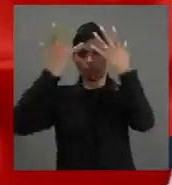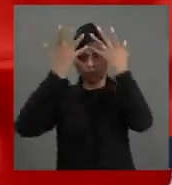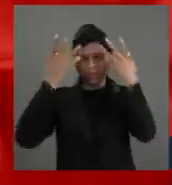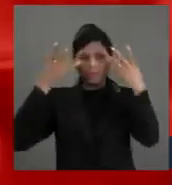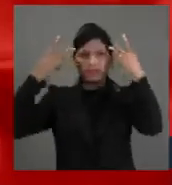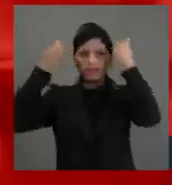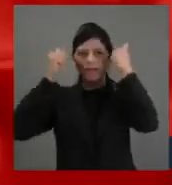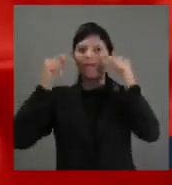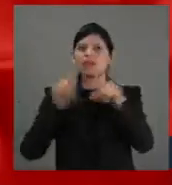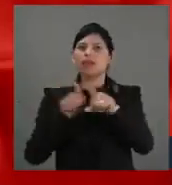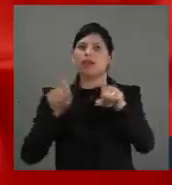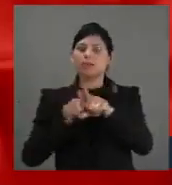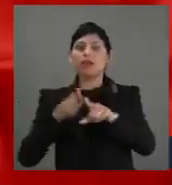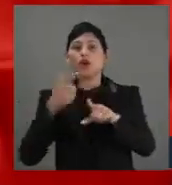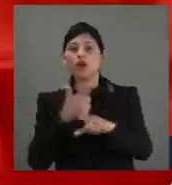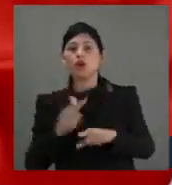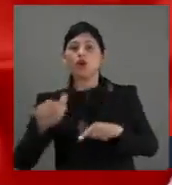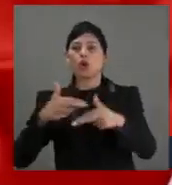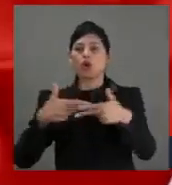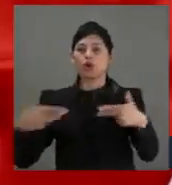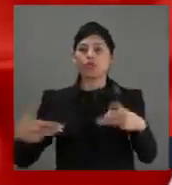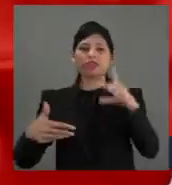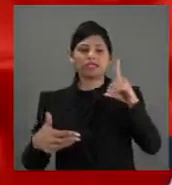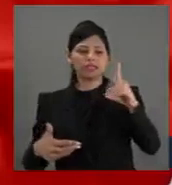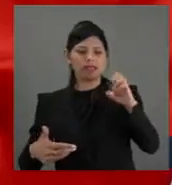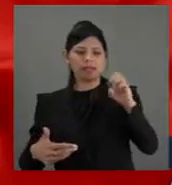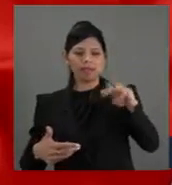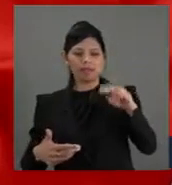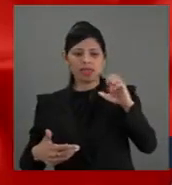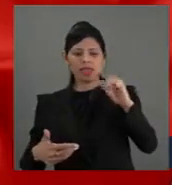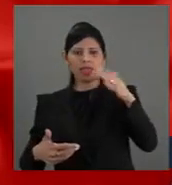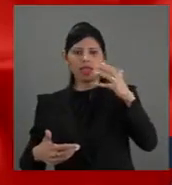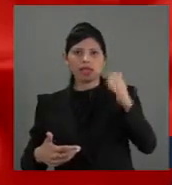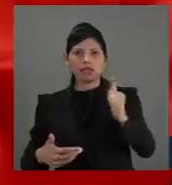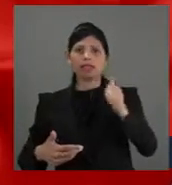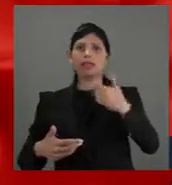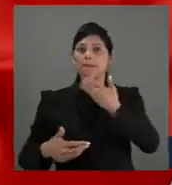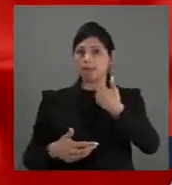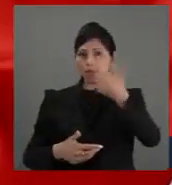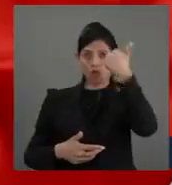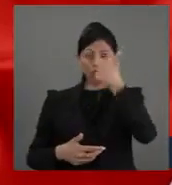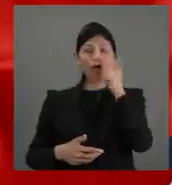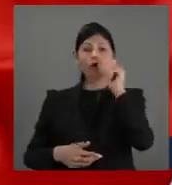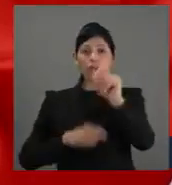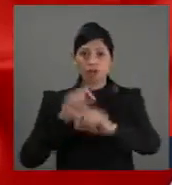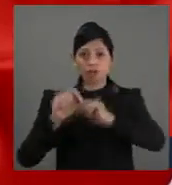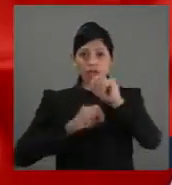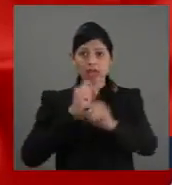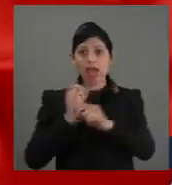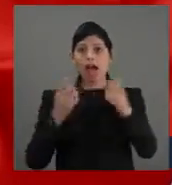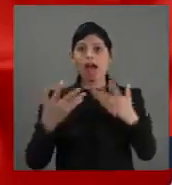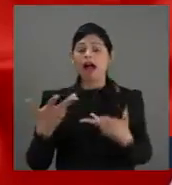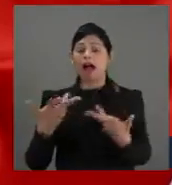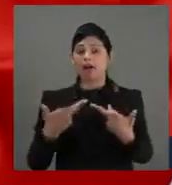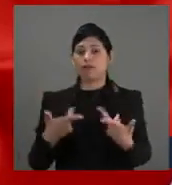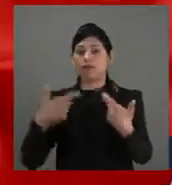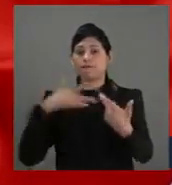passo fundamental para melhorar a qualidade de vida das pessoas